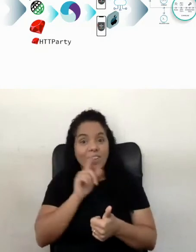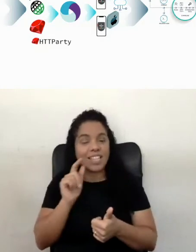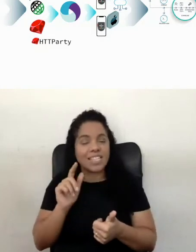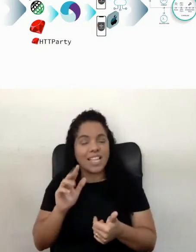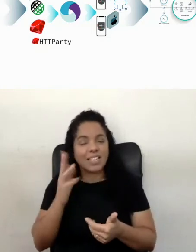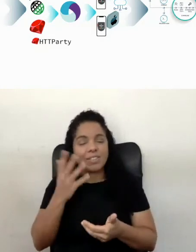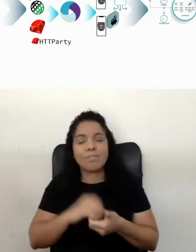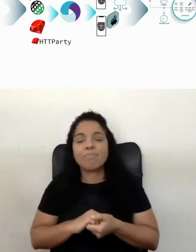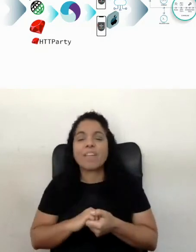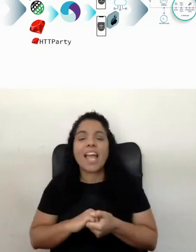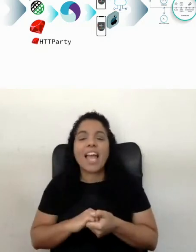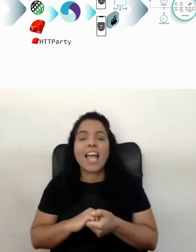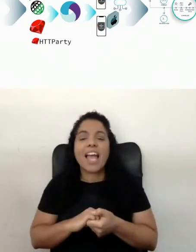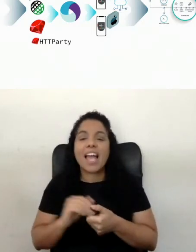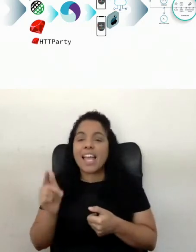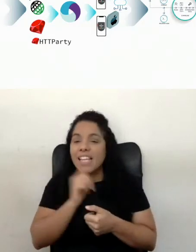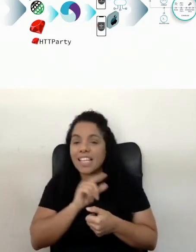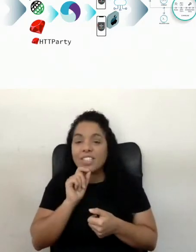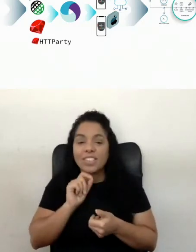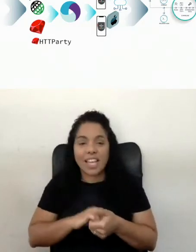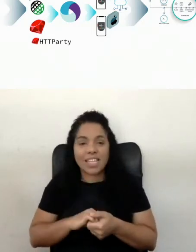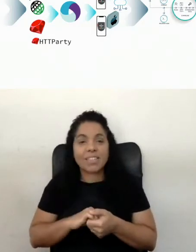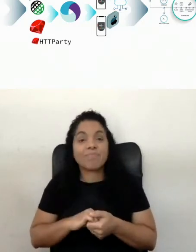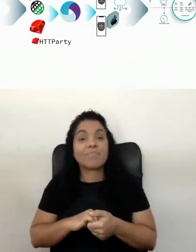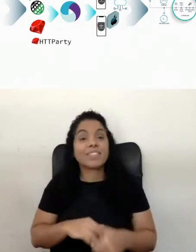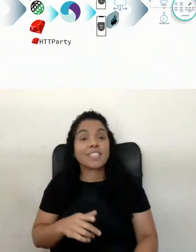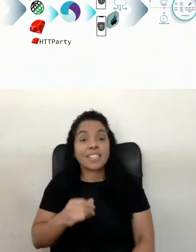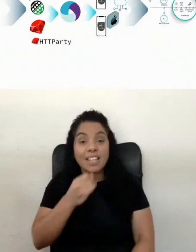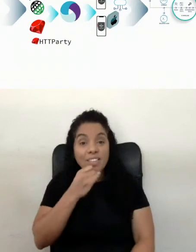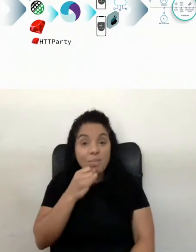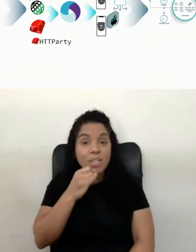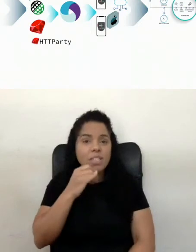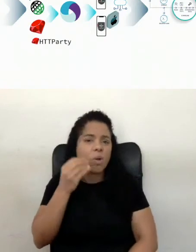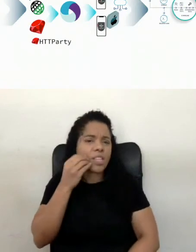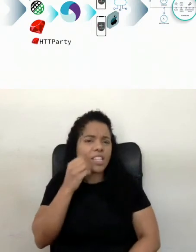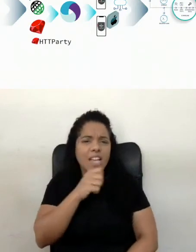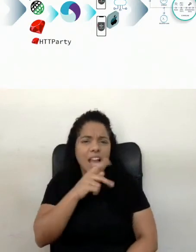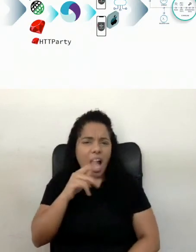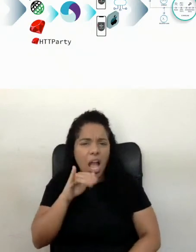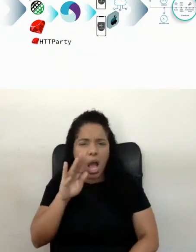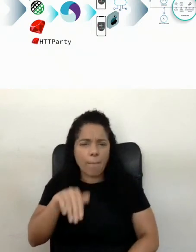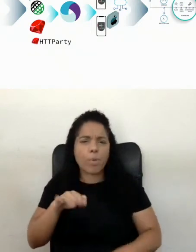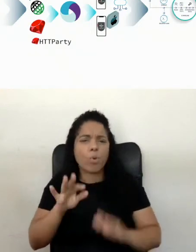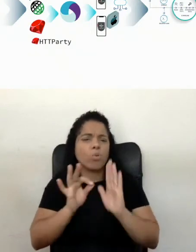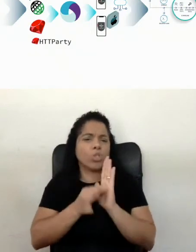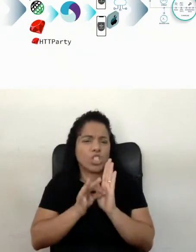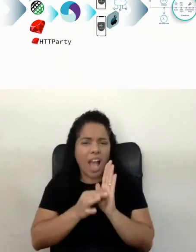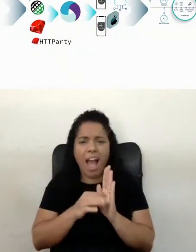consegue chegar aqui numa automação de teste aqui, App, Java, enfim,